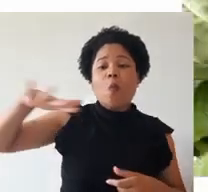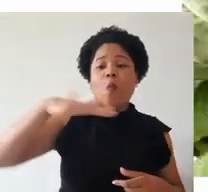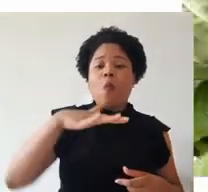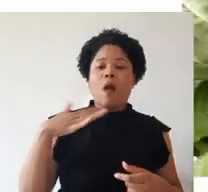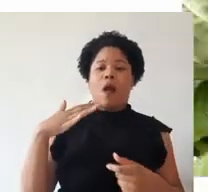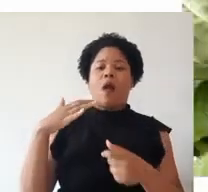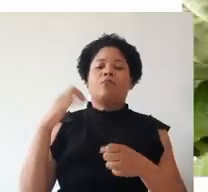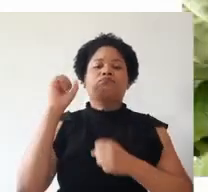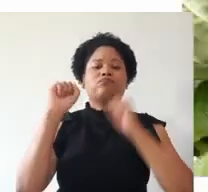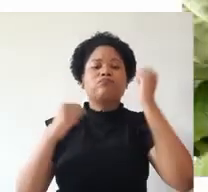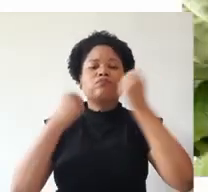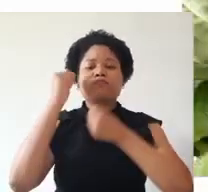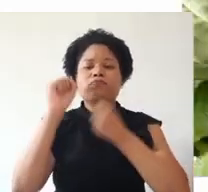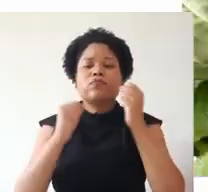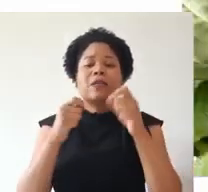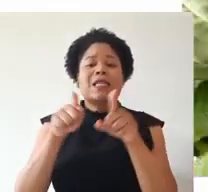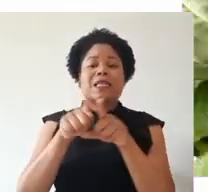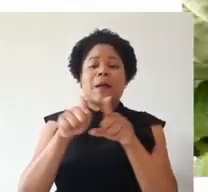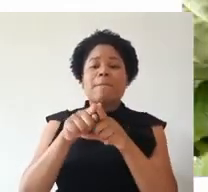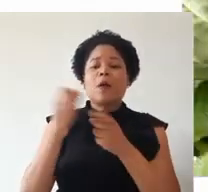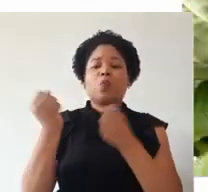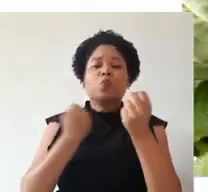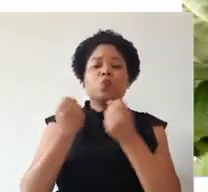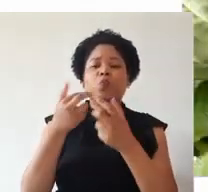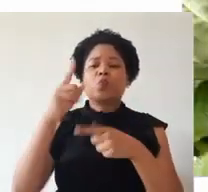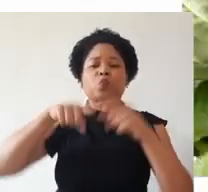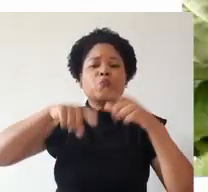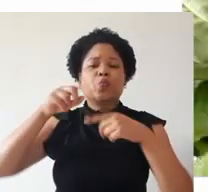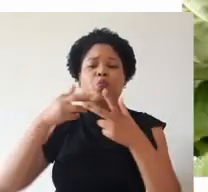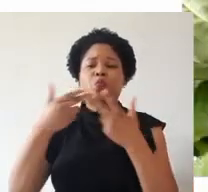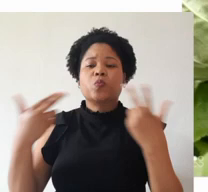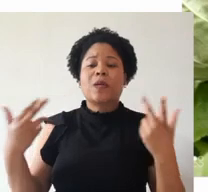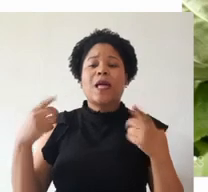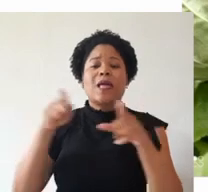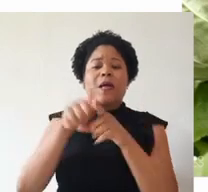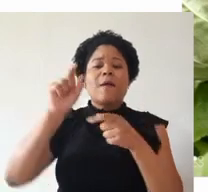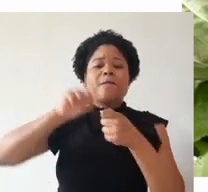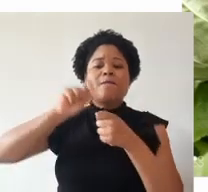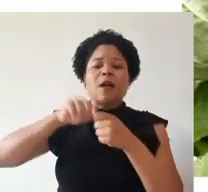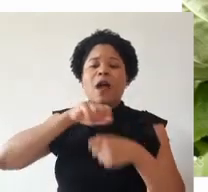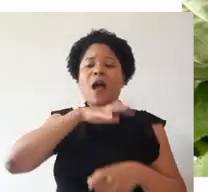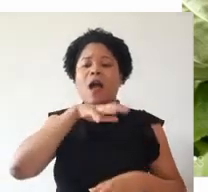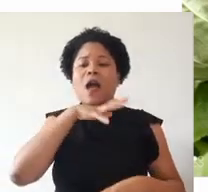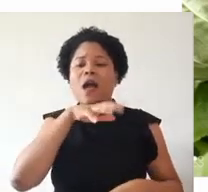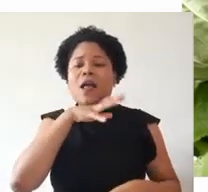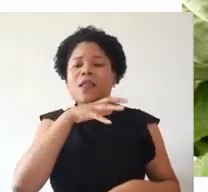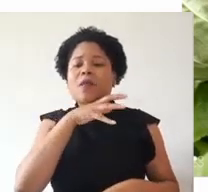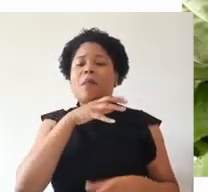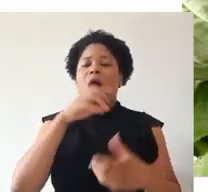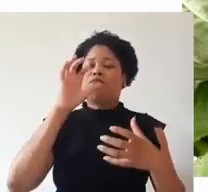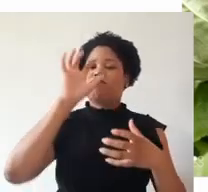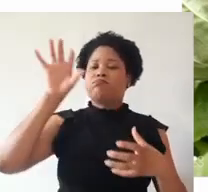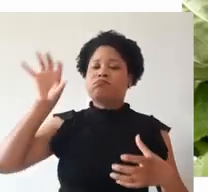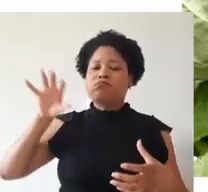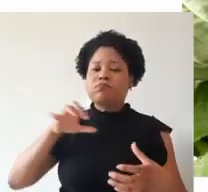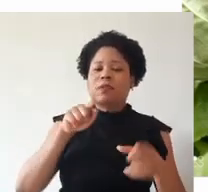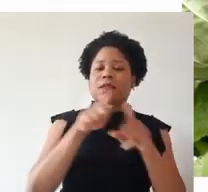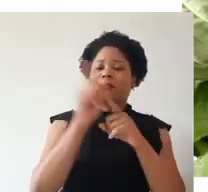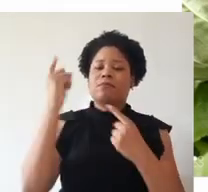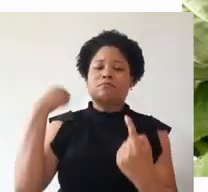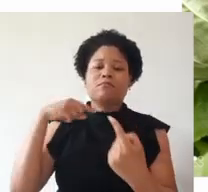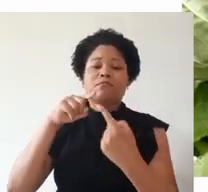agroindustrial, operar máquinas e equipamentos, manejar animais por categoria e